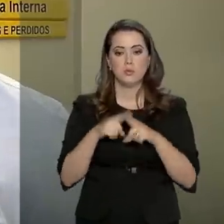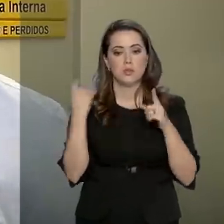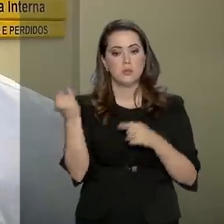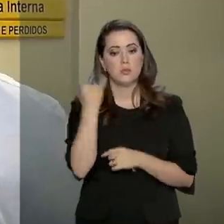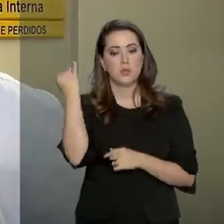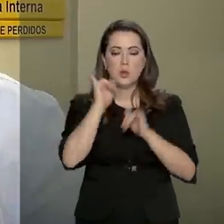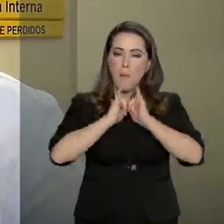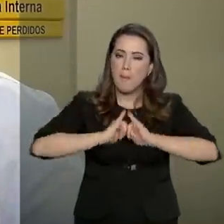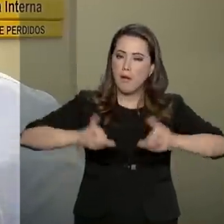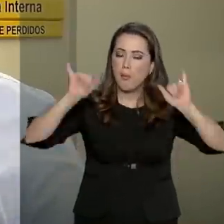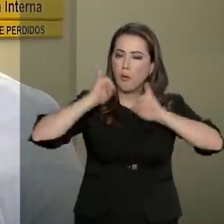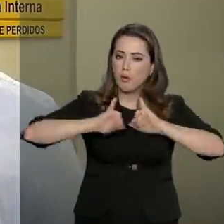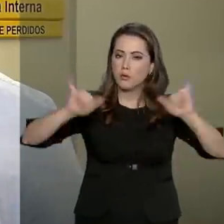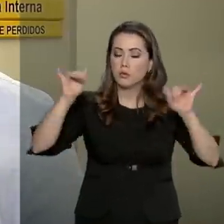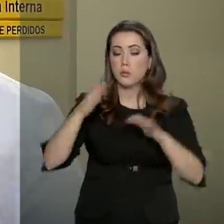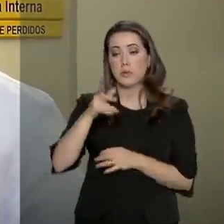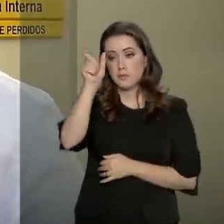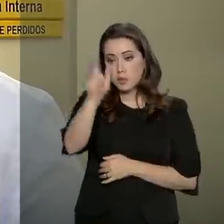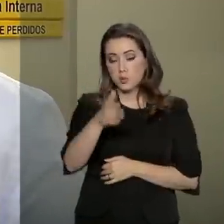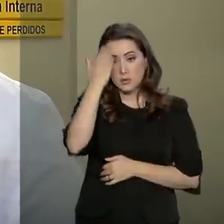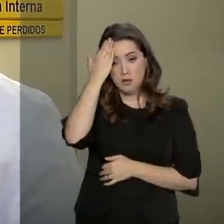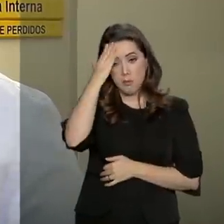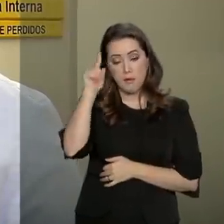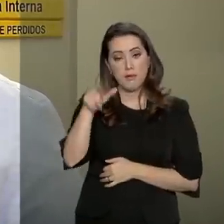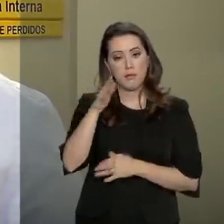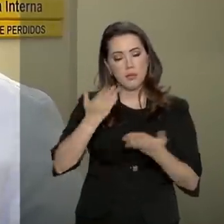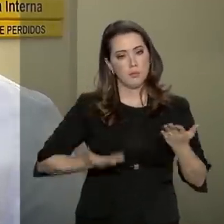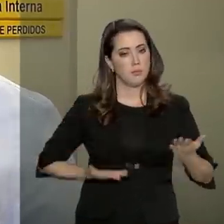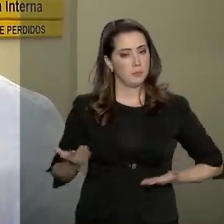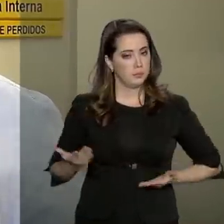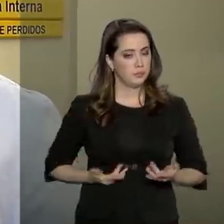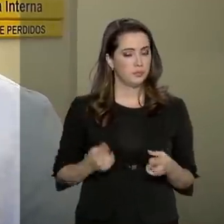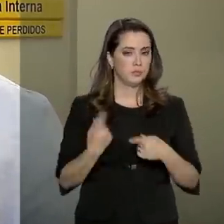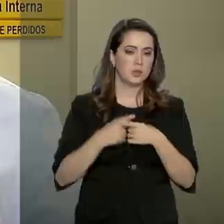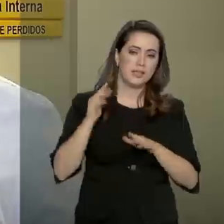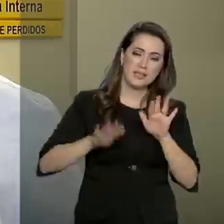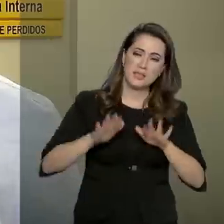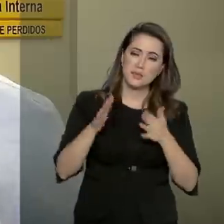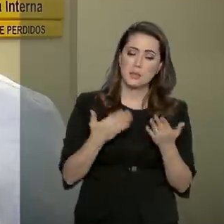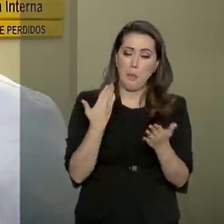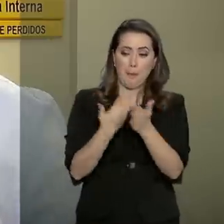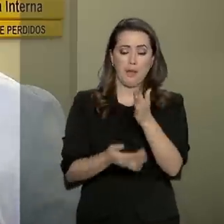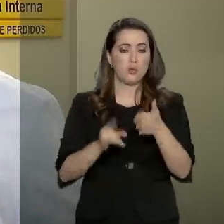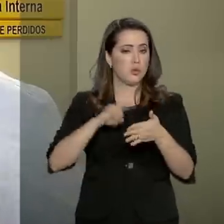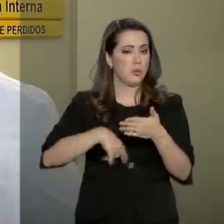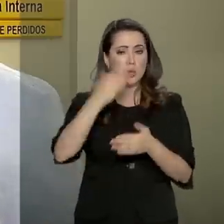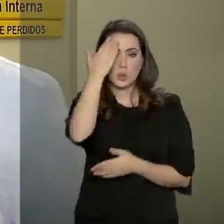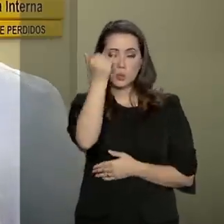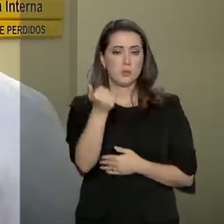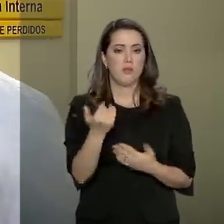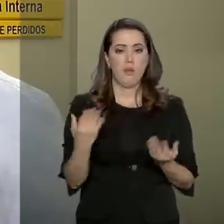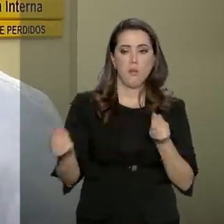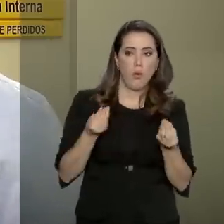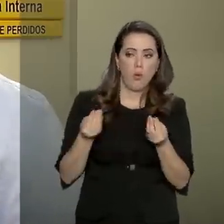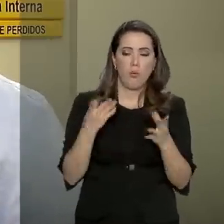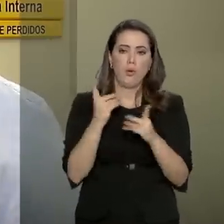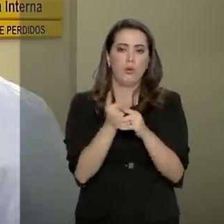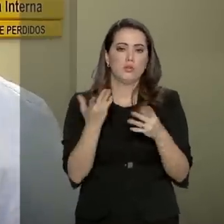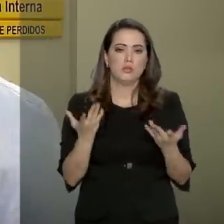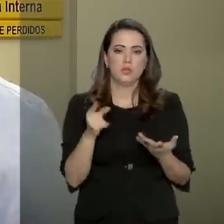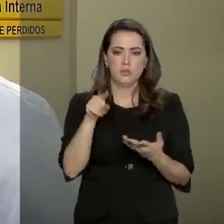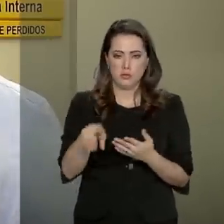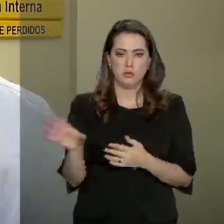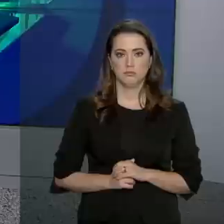a divulgação, o cidadão saber que os Correios têm esse serviço, porque muitas vezes ele perde o documento e não sabe que há essa